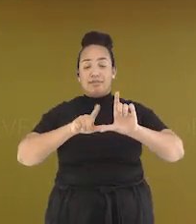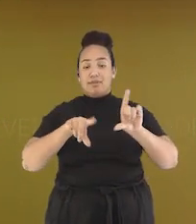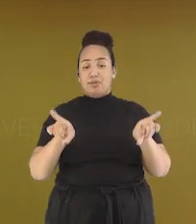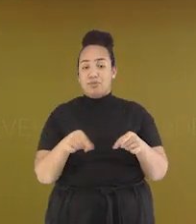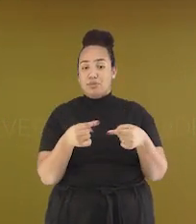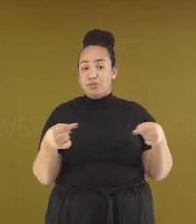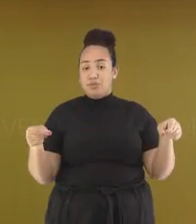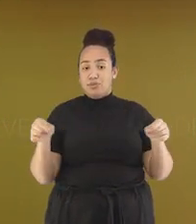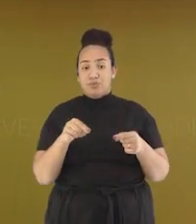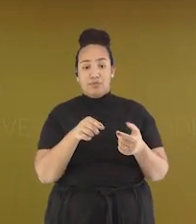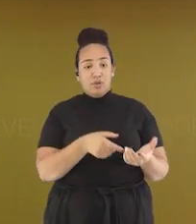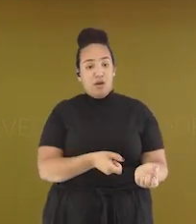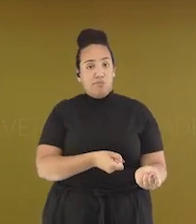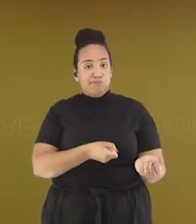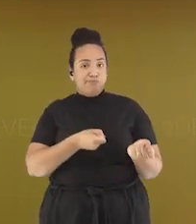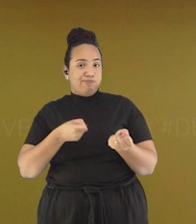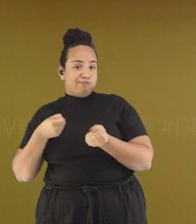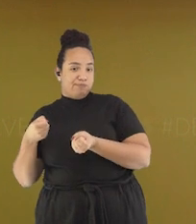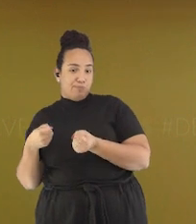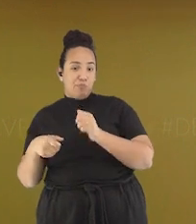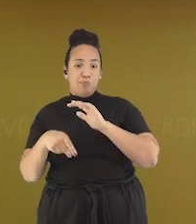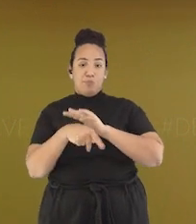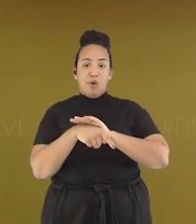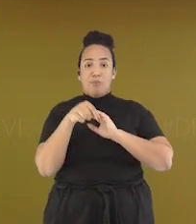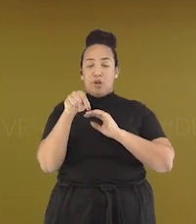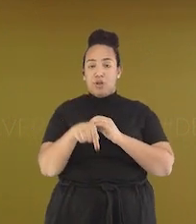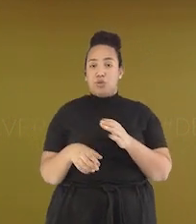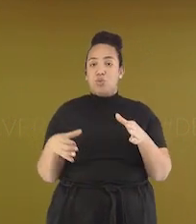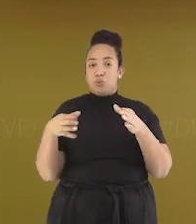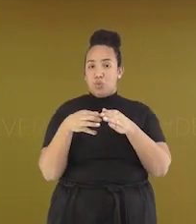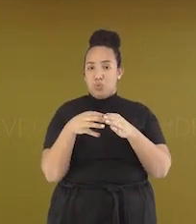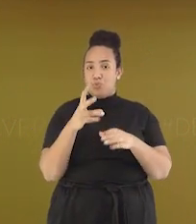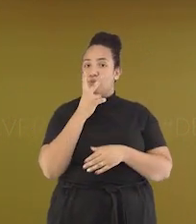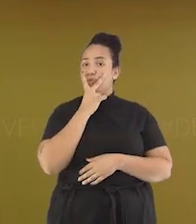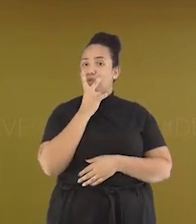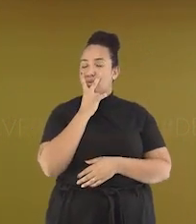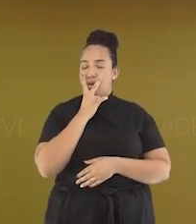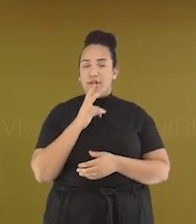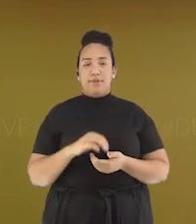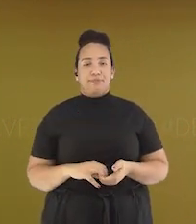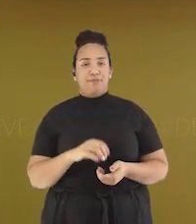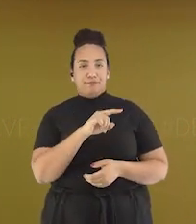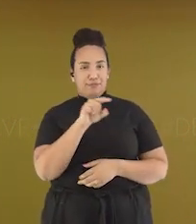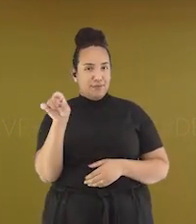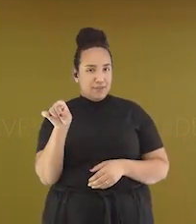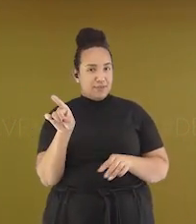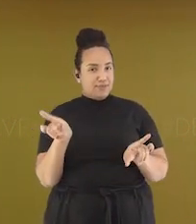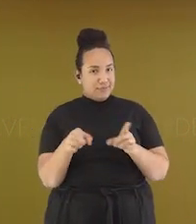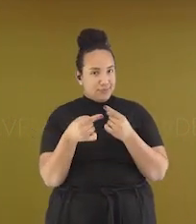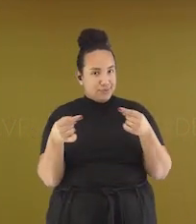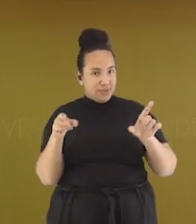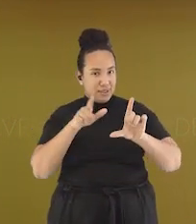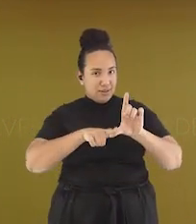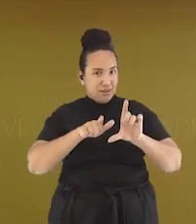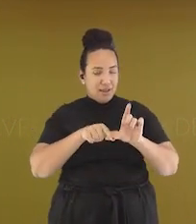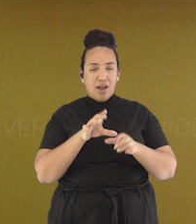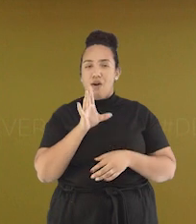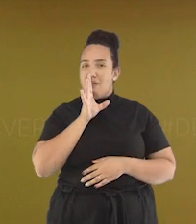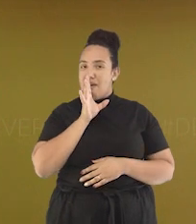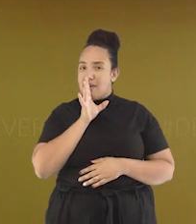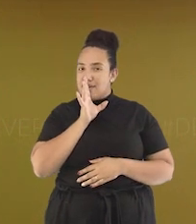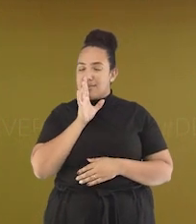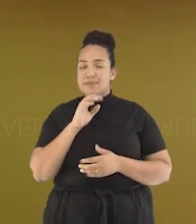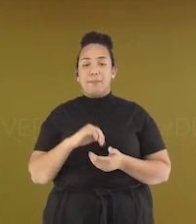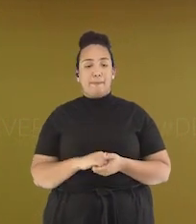Na puxada de rede do grupo capixaba Manimal. Você conhece essa letra de canção? A letra de